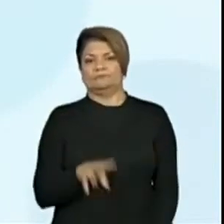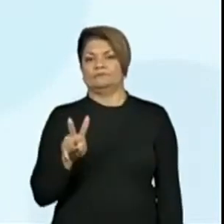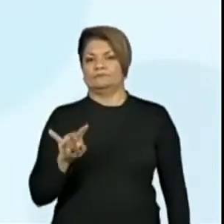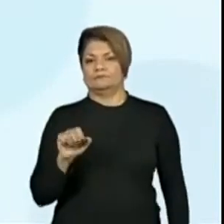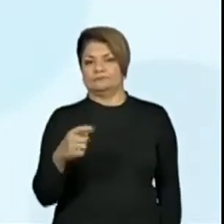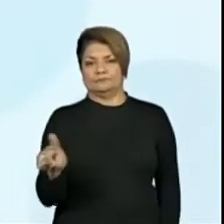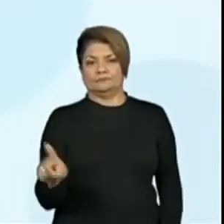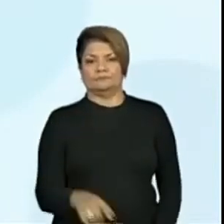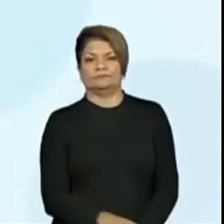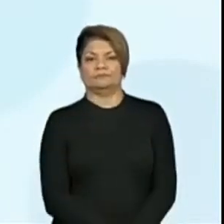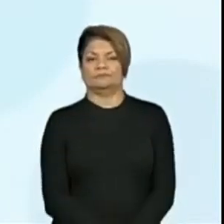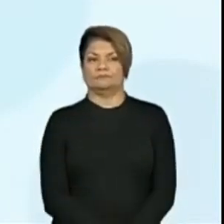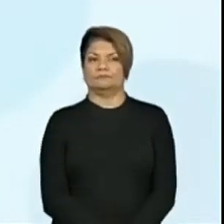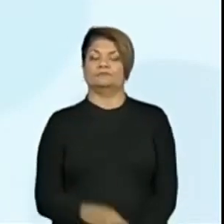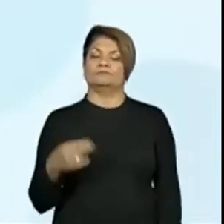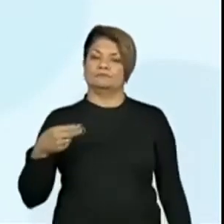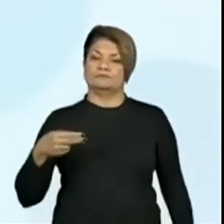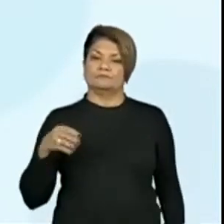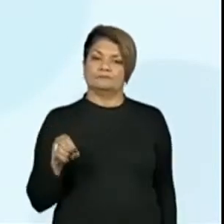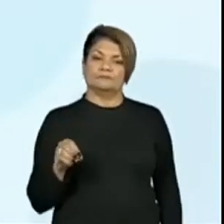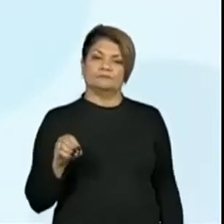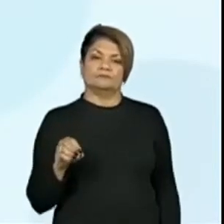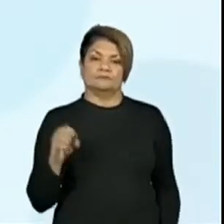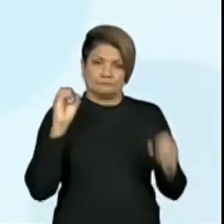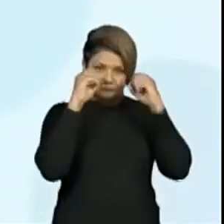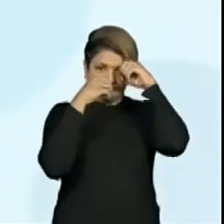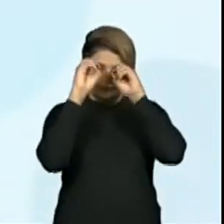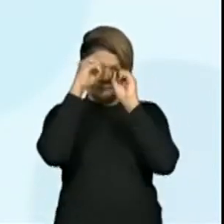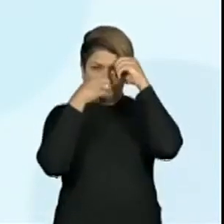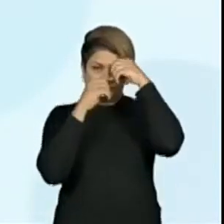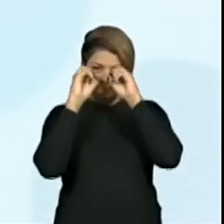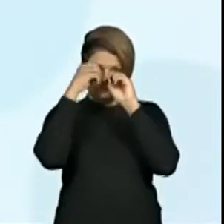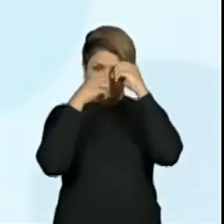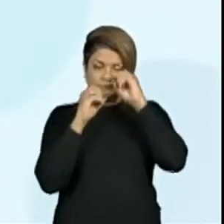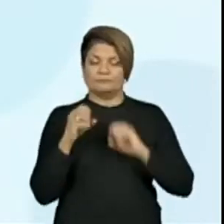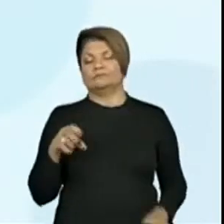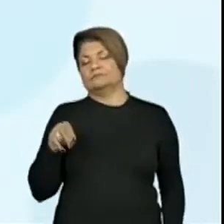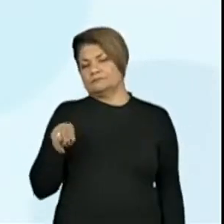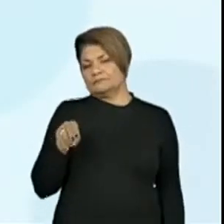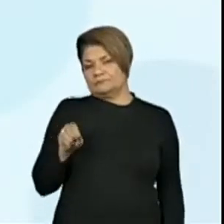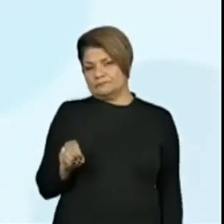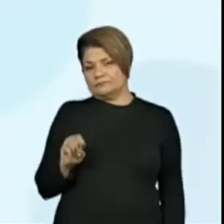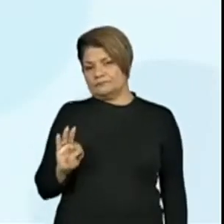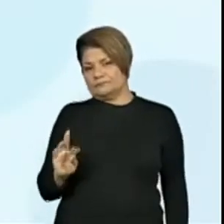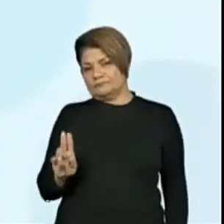nossa história, né? o vilão. Noturno. Então vamos lá escrever. Olha lá.